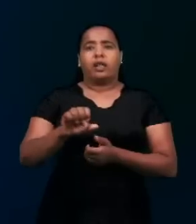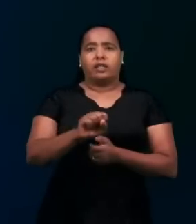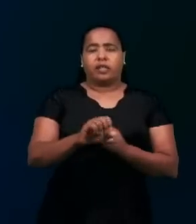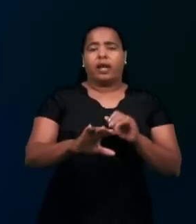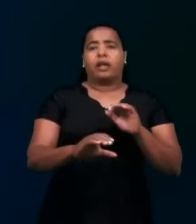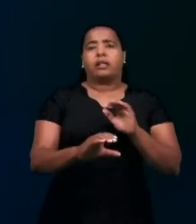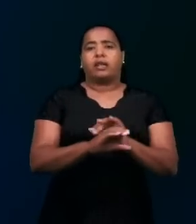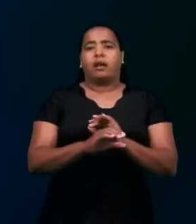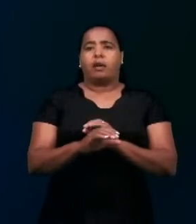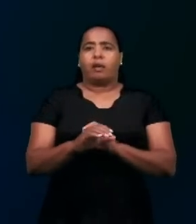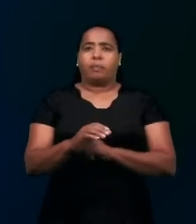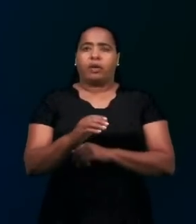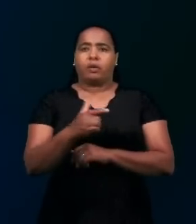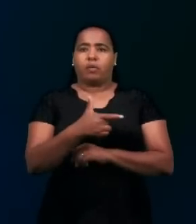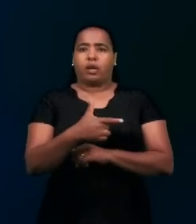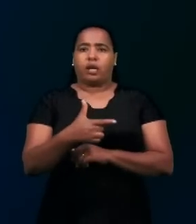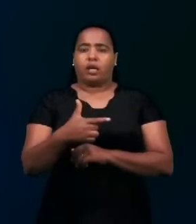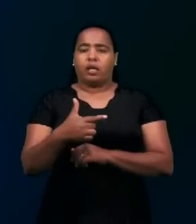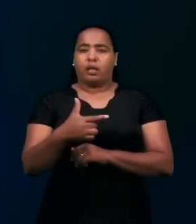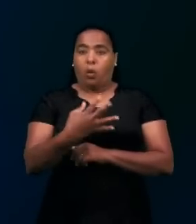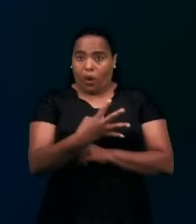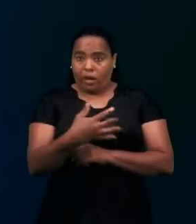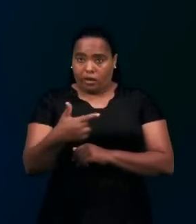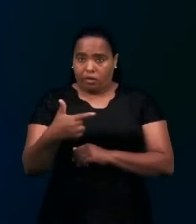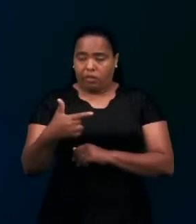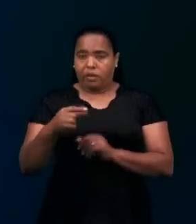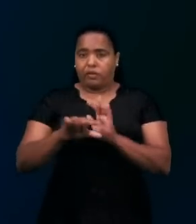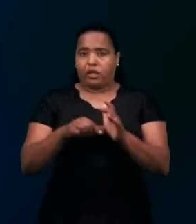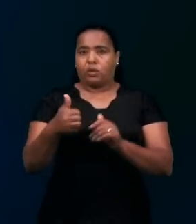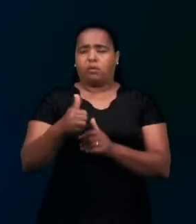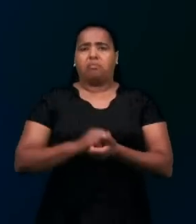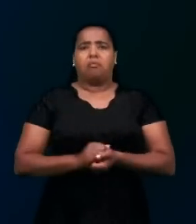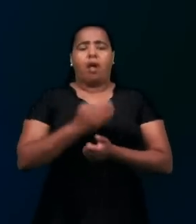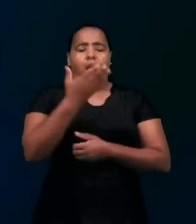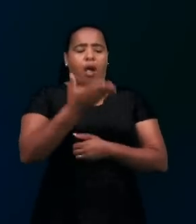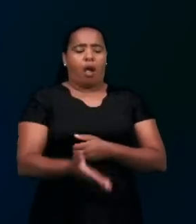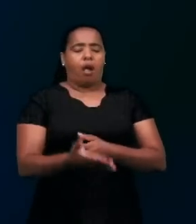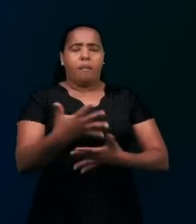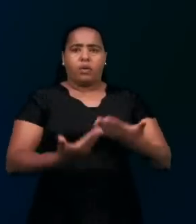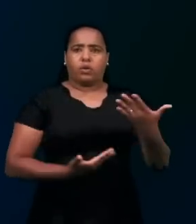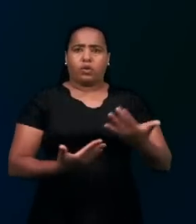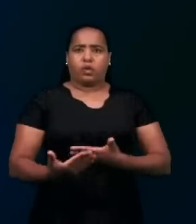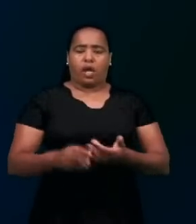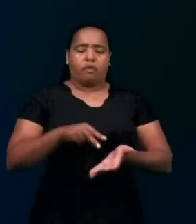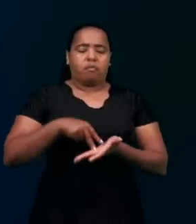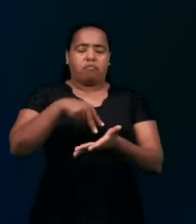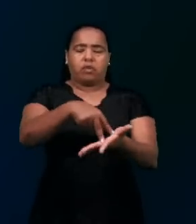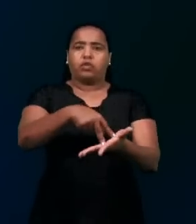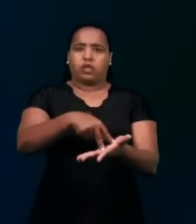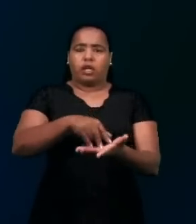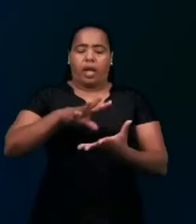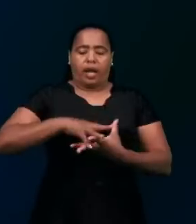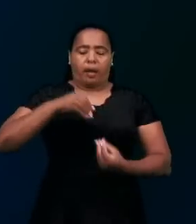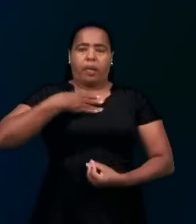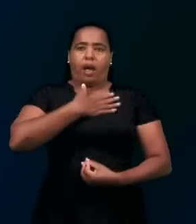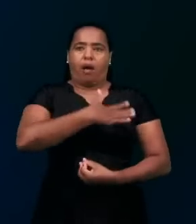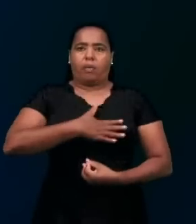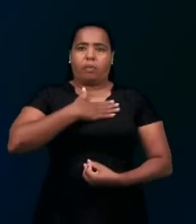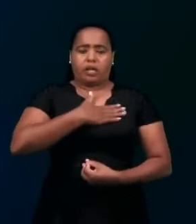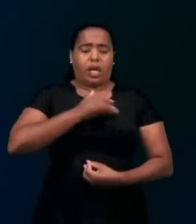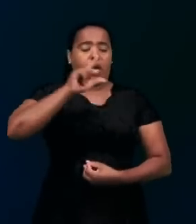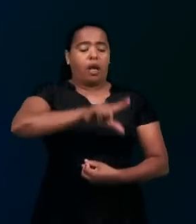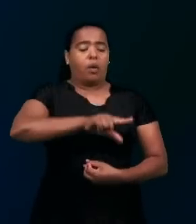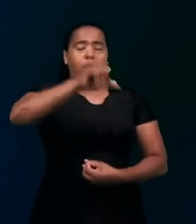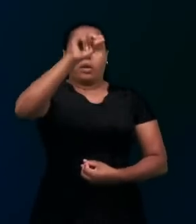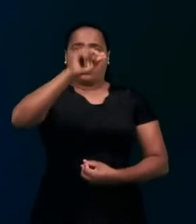1. Eis aqui o meu servo, a quem sustenho, o meu escolhido, e quem me comprasa a minha alma. Pois